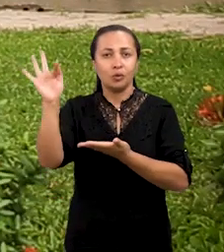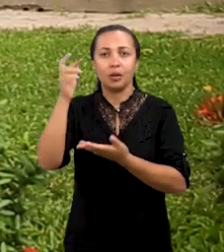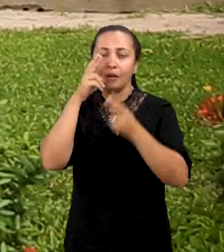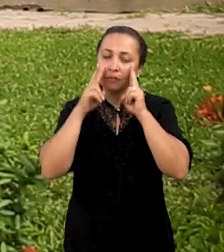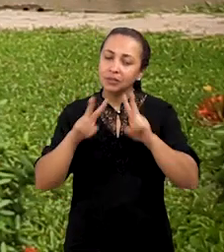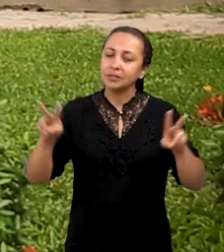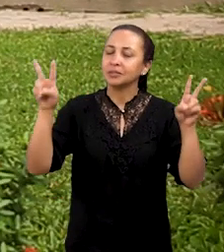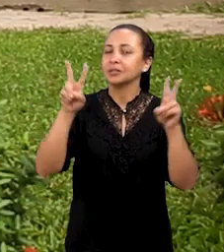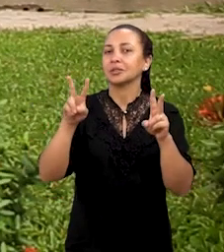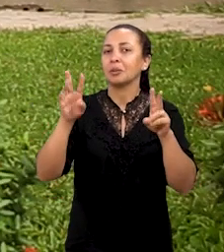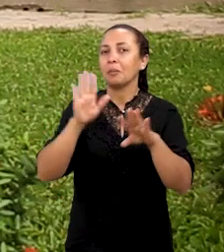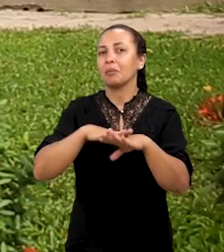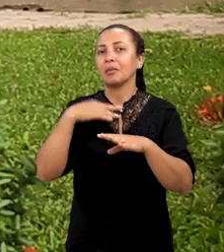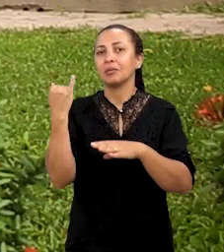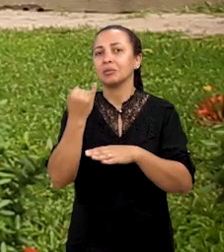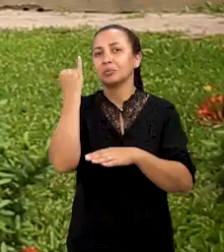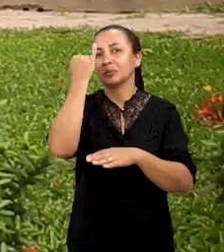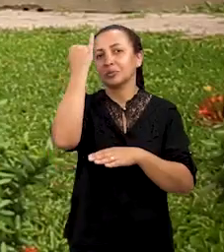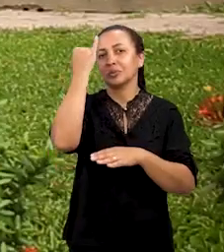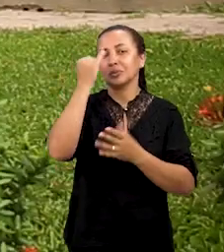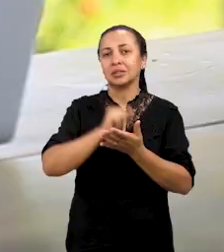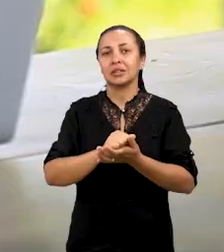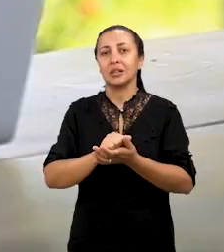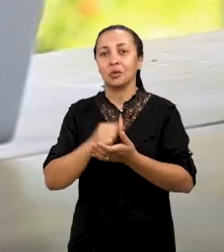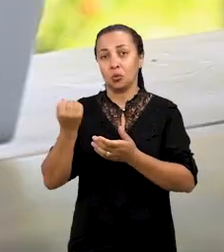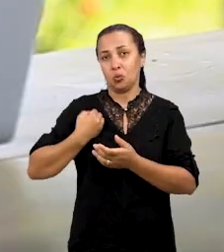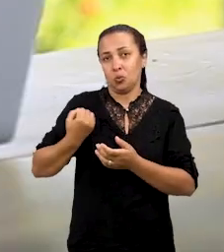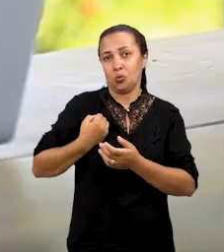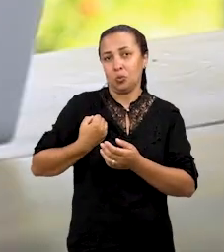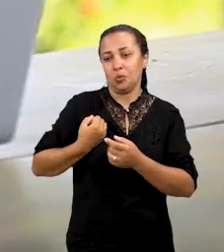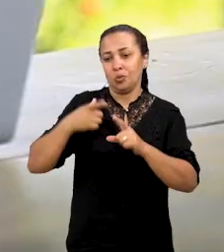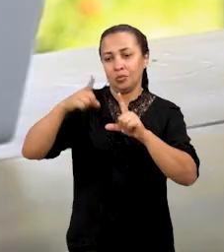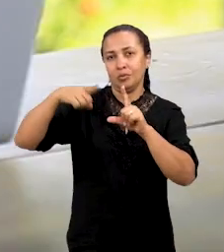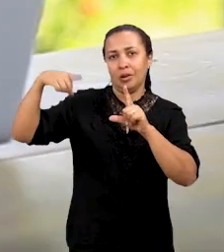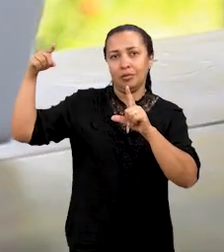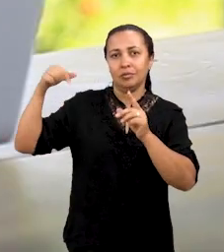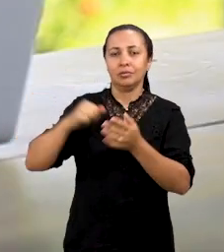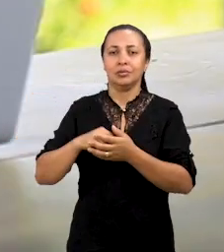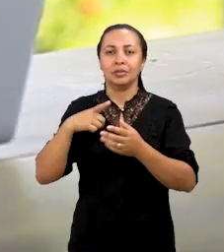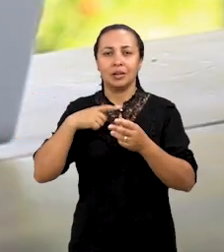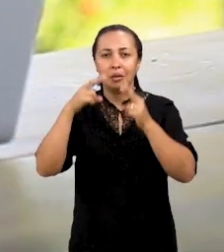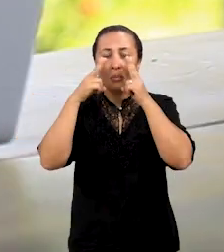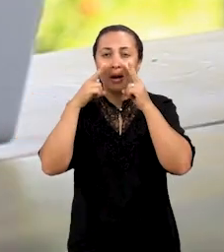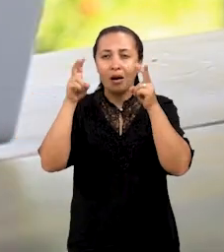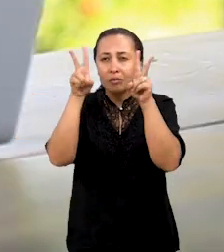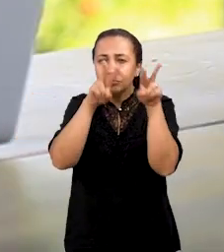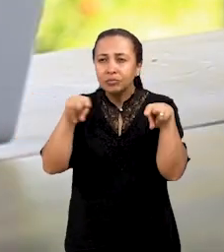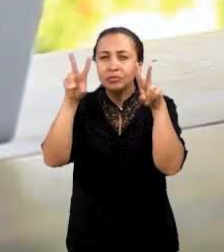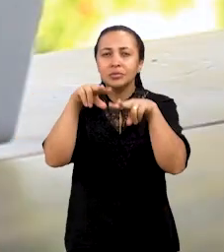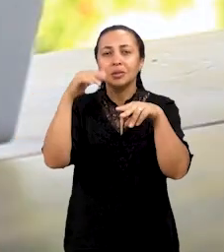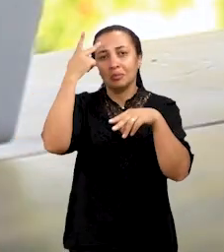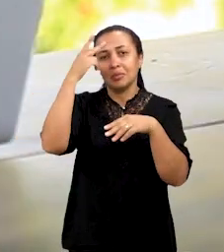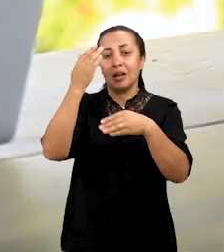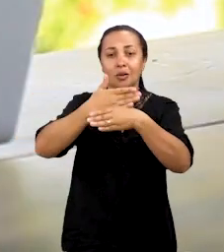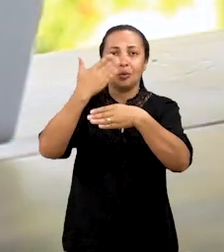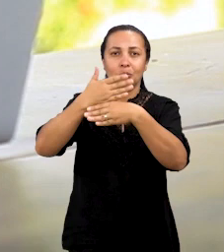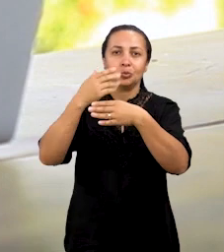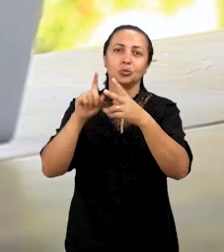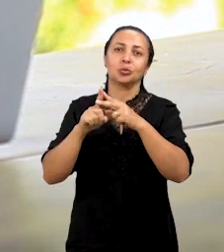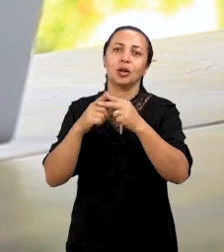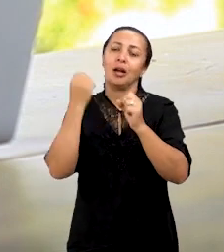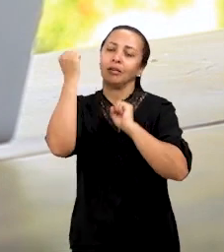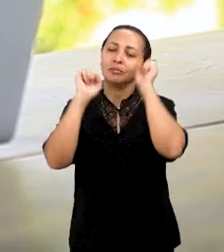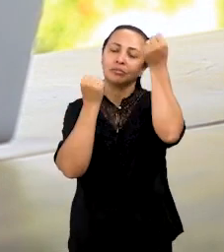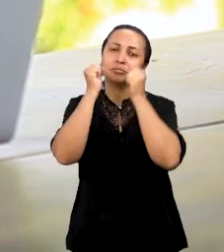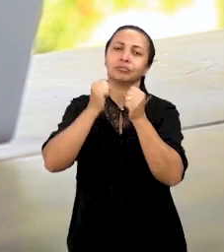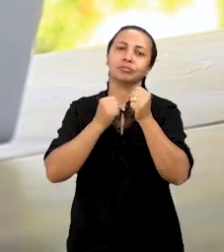principalmente na cadeira de algoritmos. A gente tem uma visão para construir ferramentas que vão tratar de